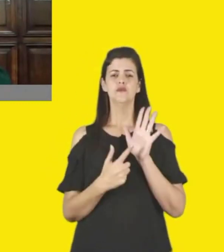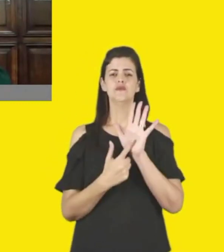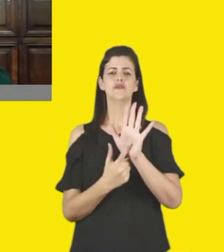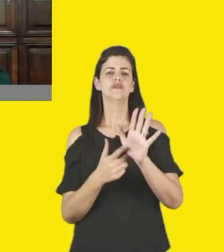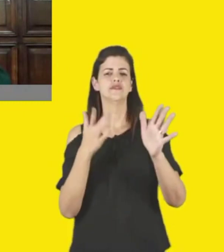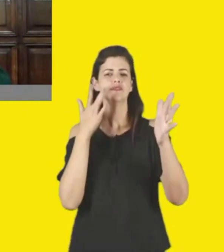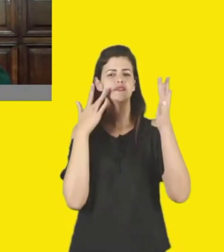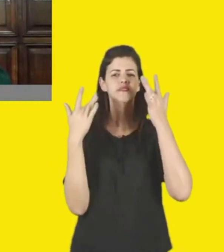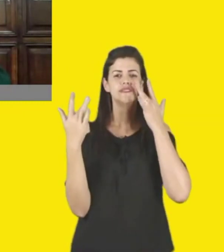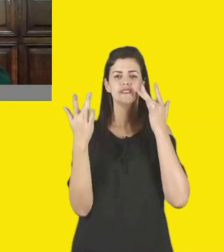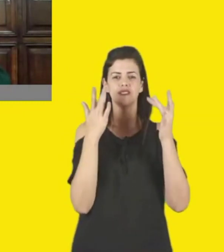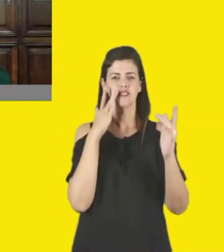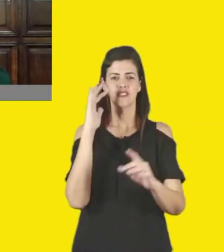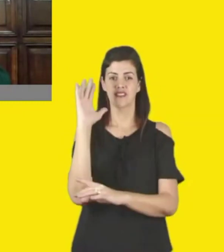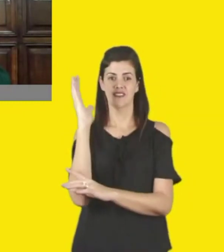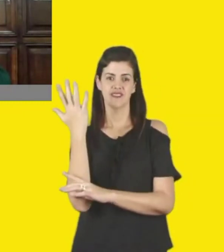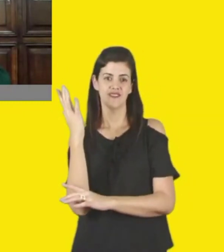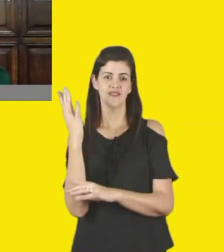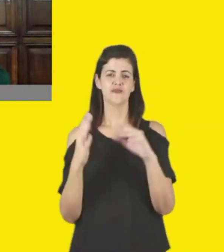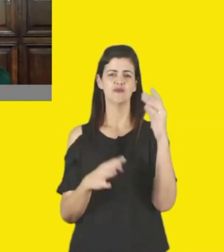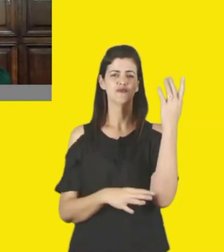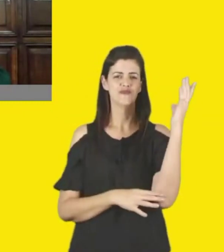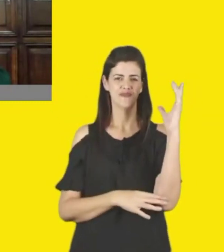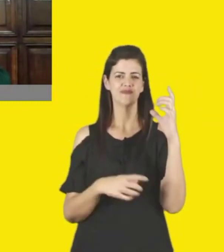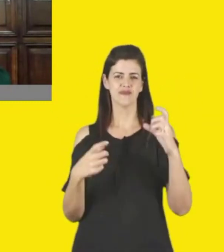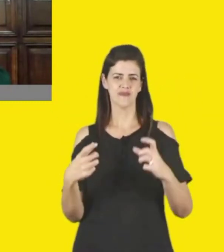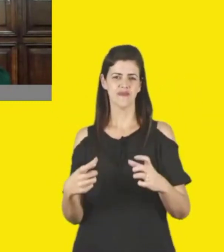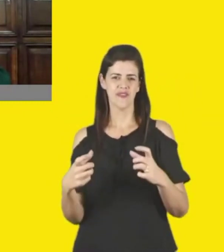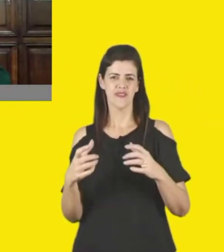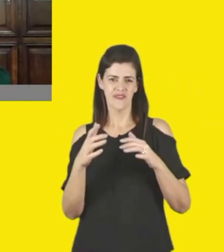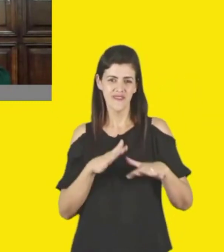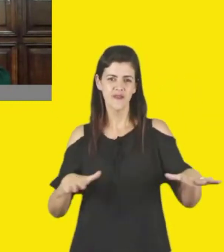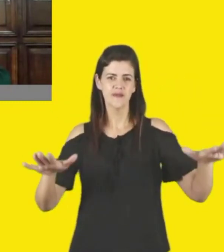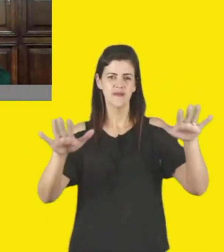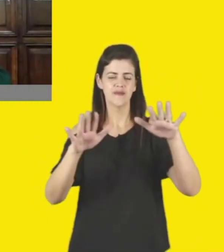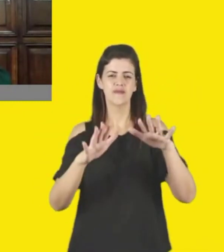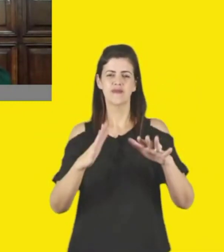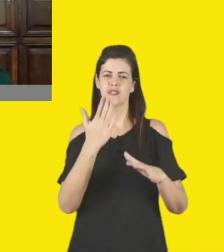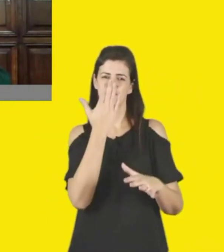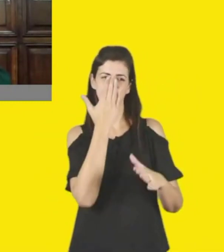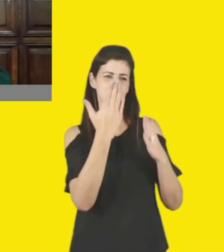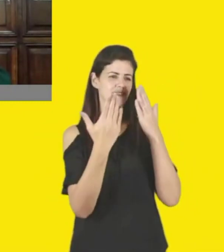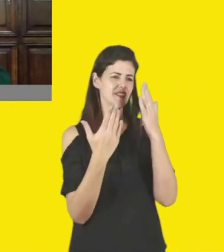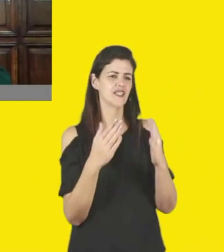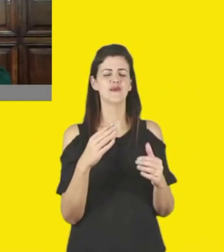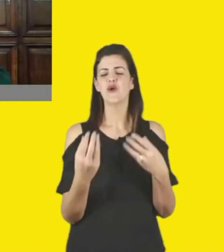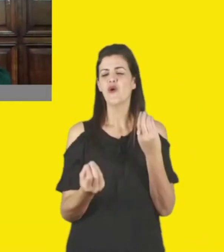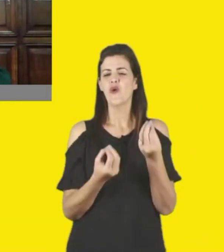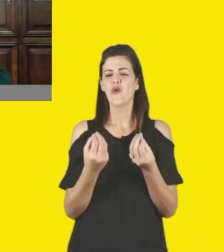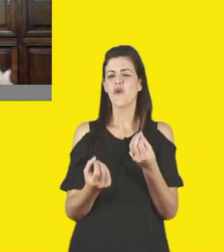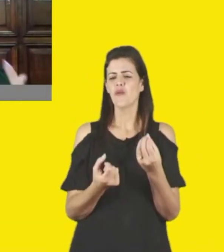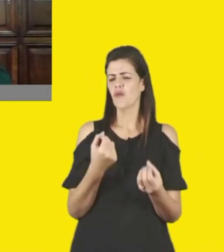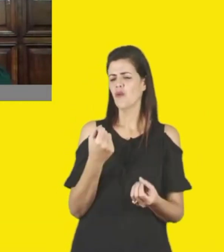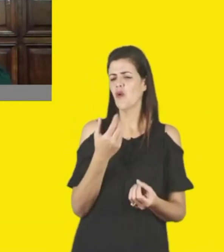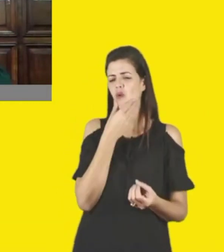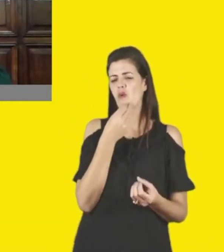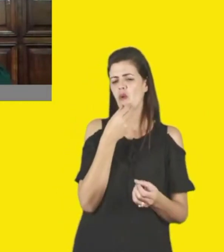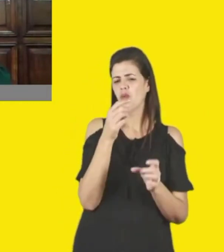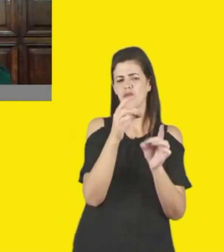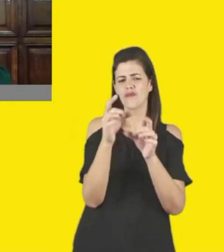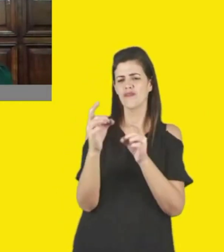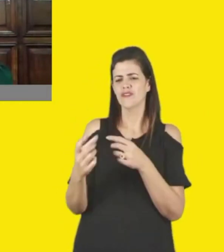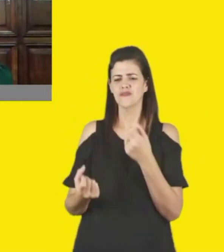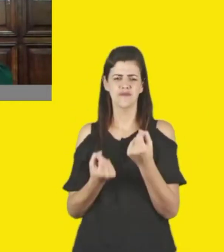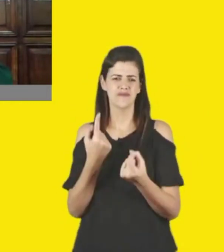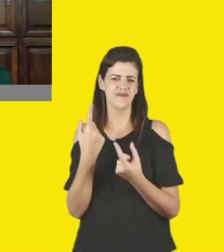por si só faz, mas é o bar da cidade, é o pipoqueiro da cidade, é a feirinha que se agrega,